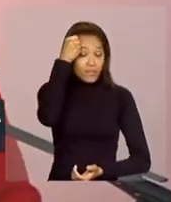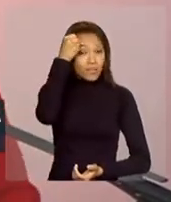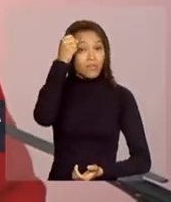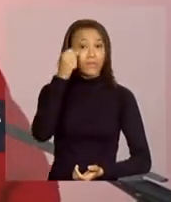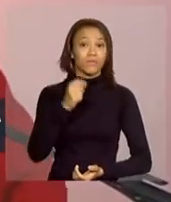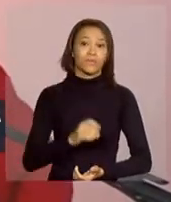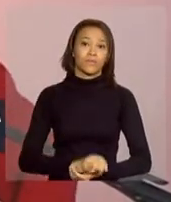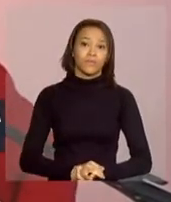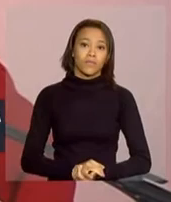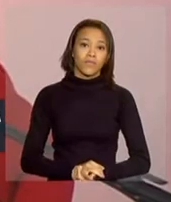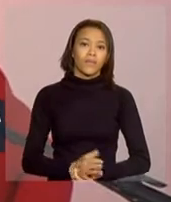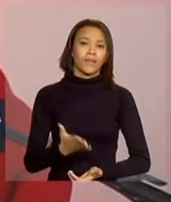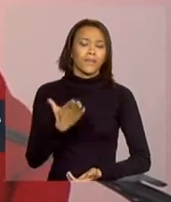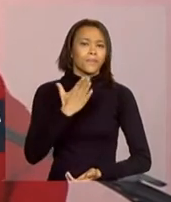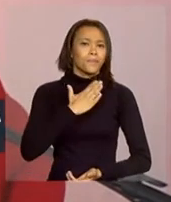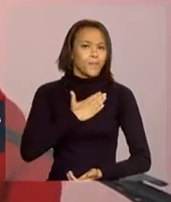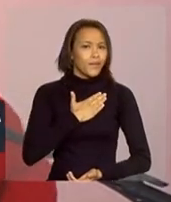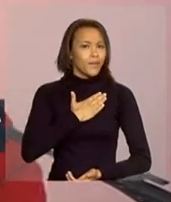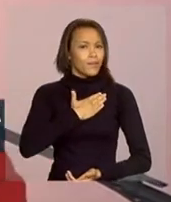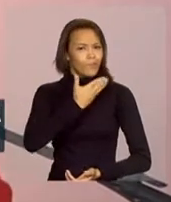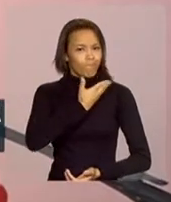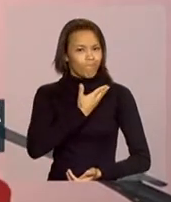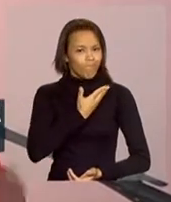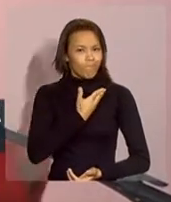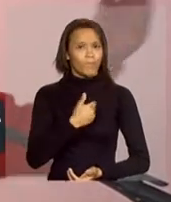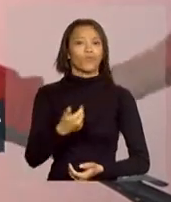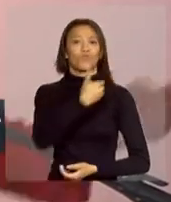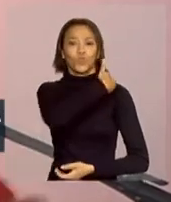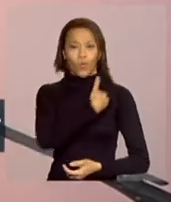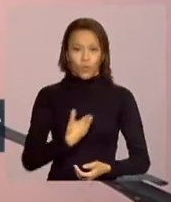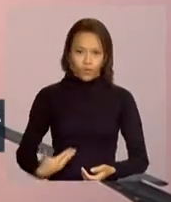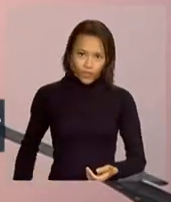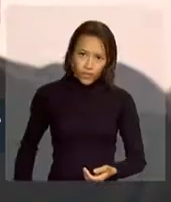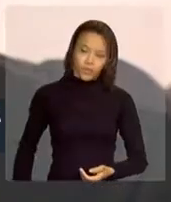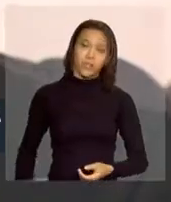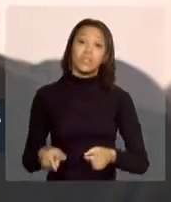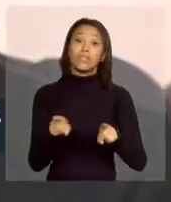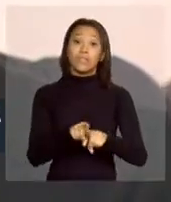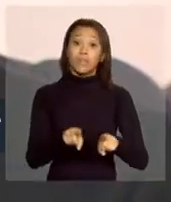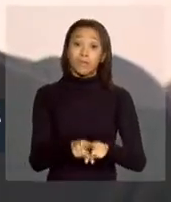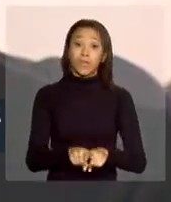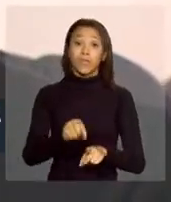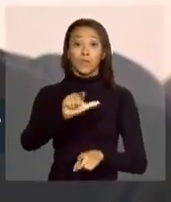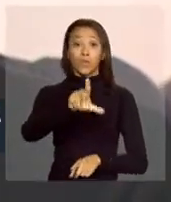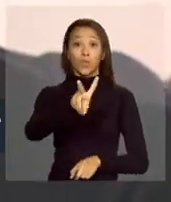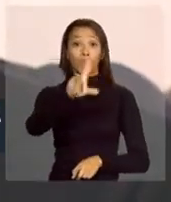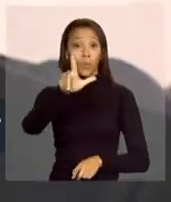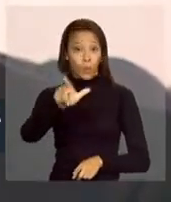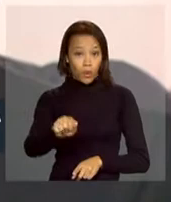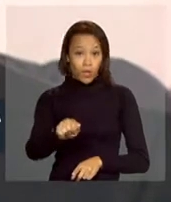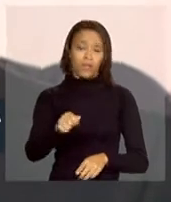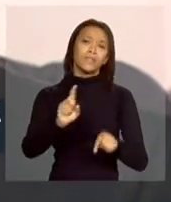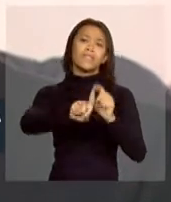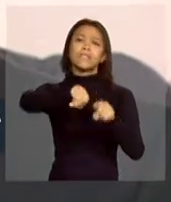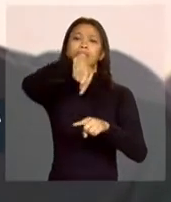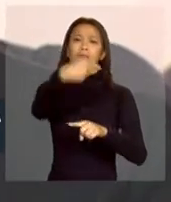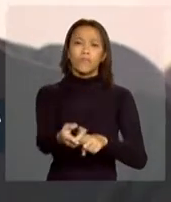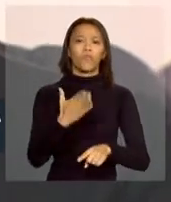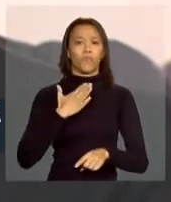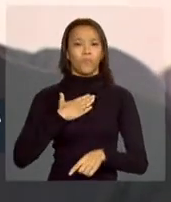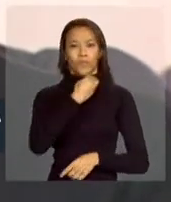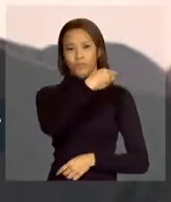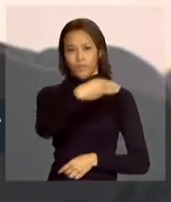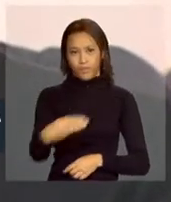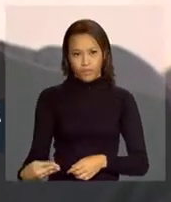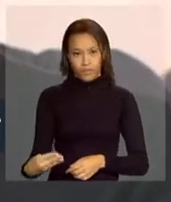meu companheiro de governo no governo do presidente Lula e depois foi meu ministro